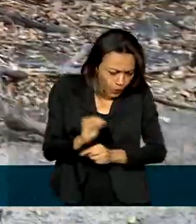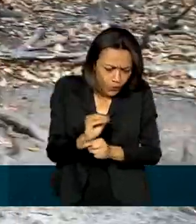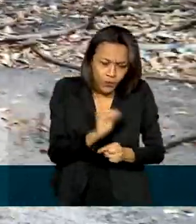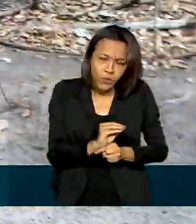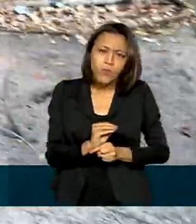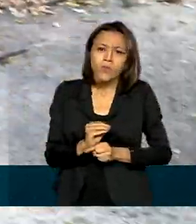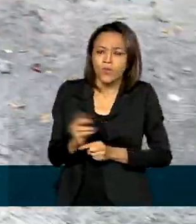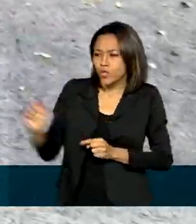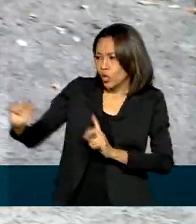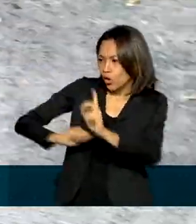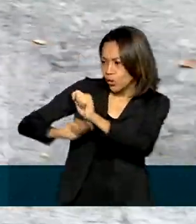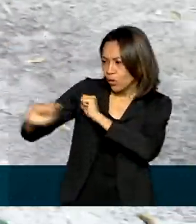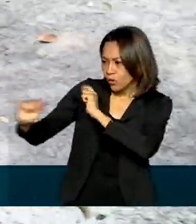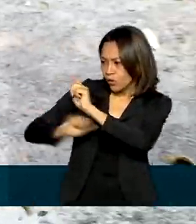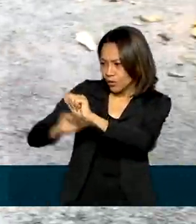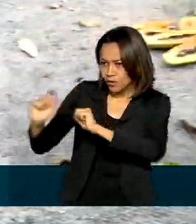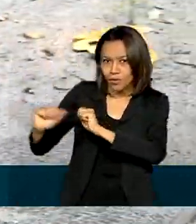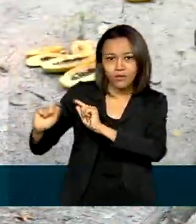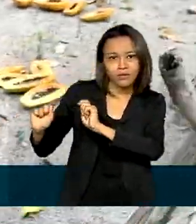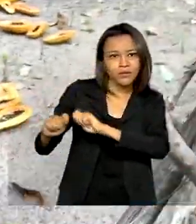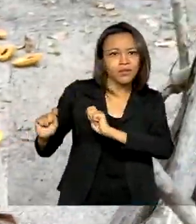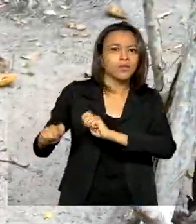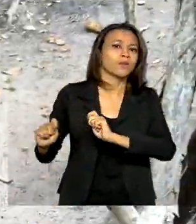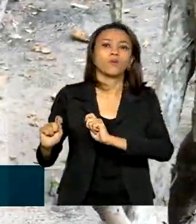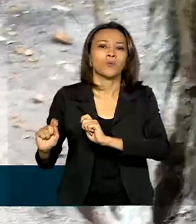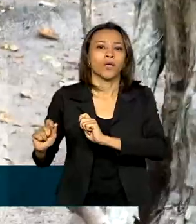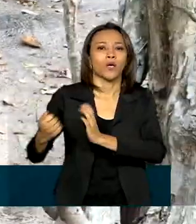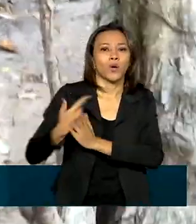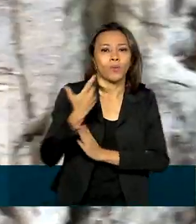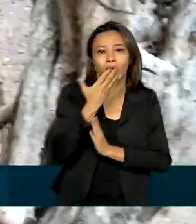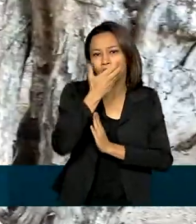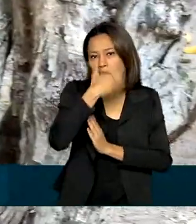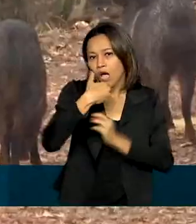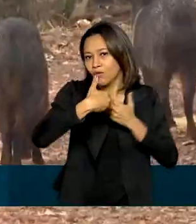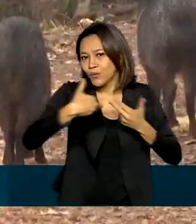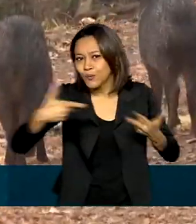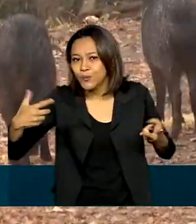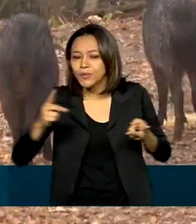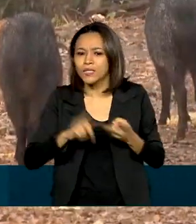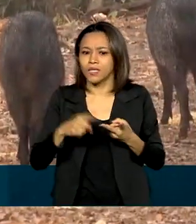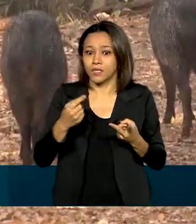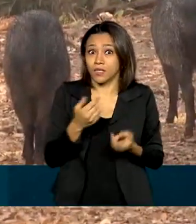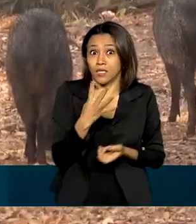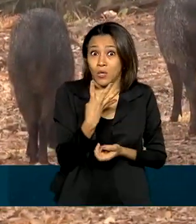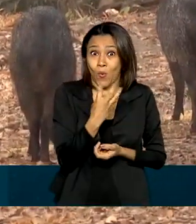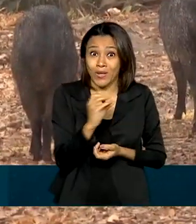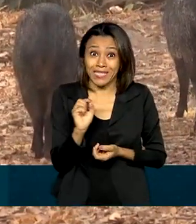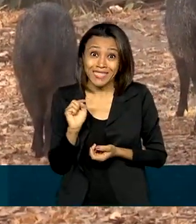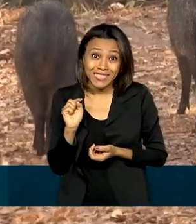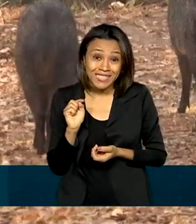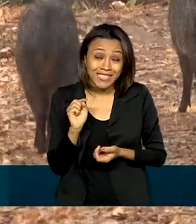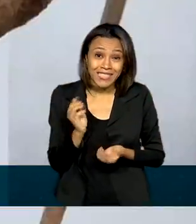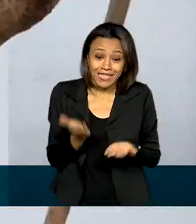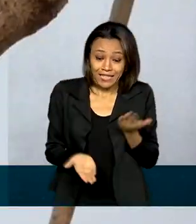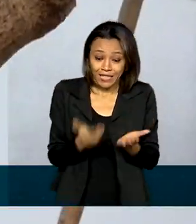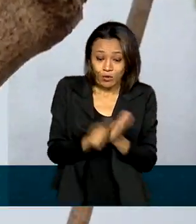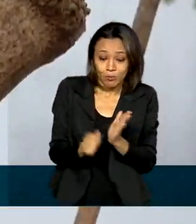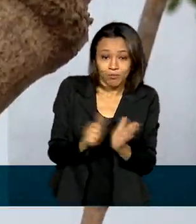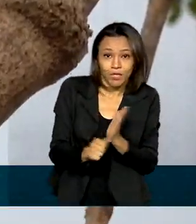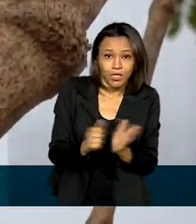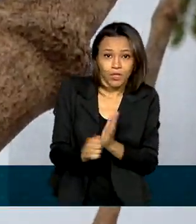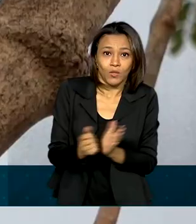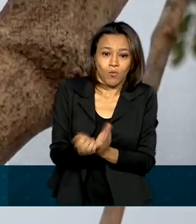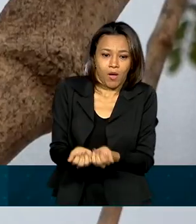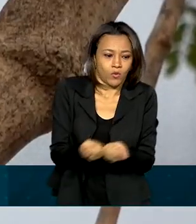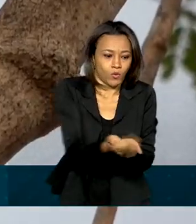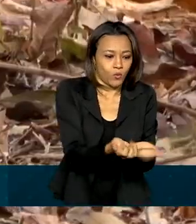doações recebidas, já foi possível adquirir frutas e 400 quilos de milho moído. A arrecadação